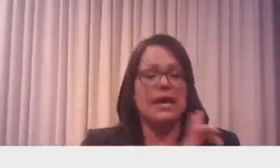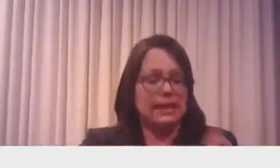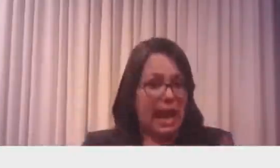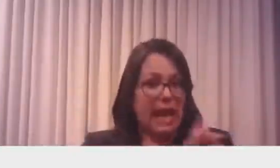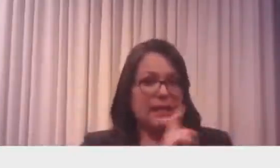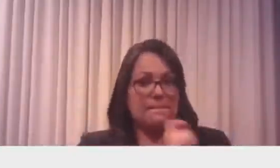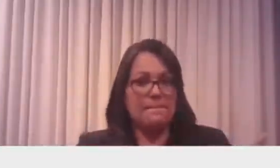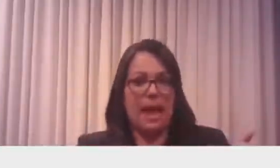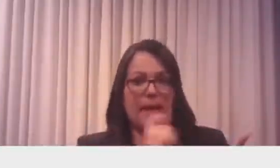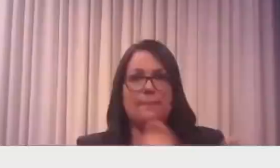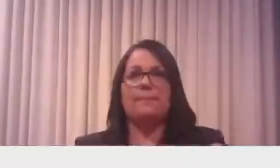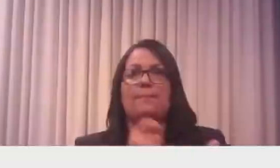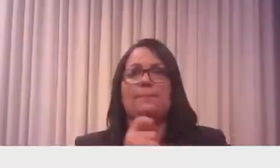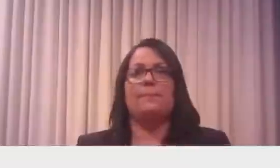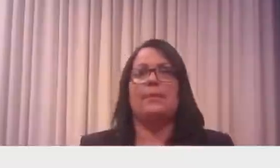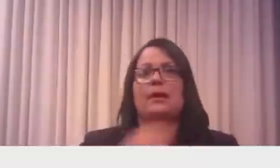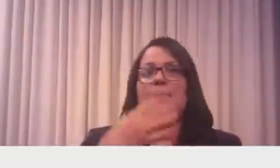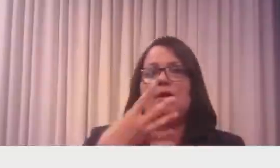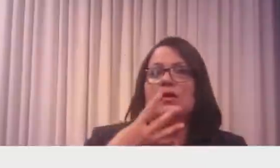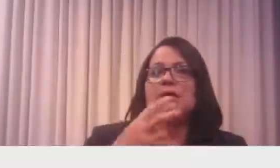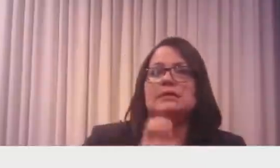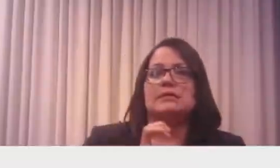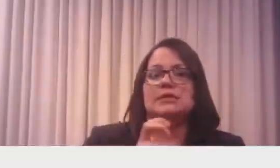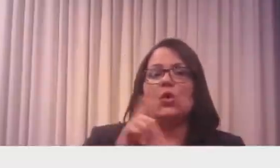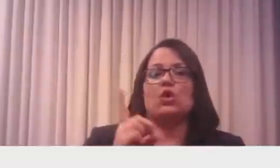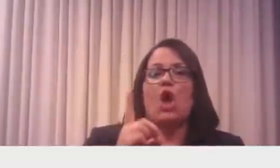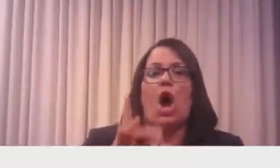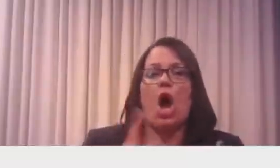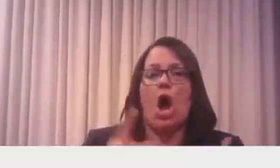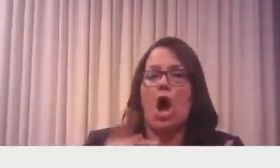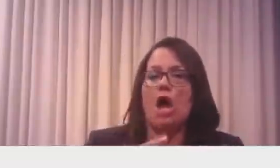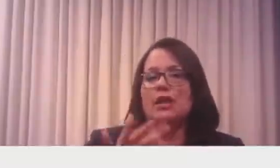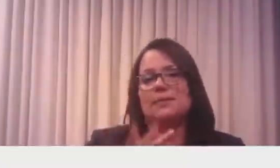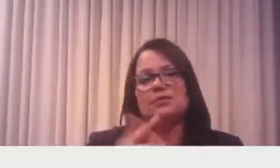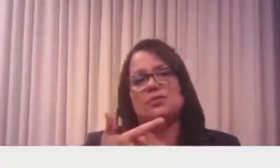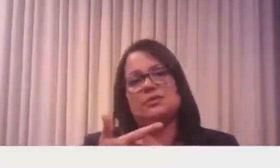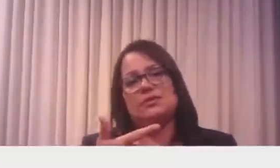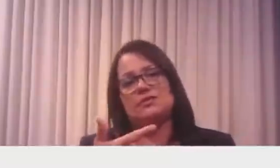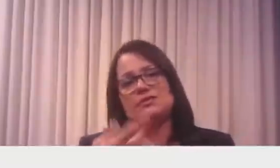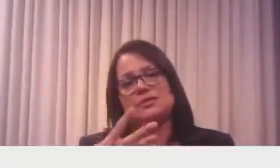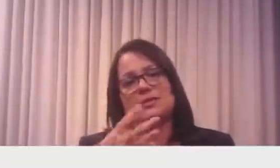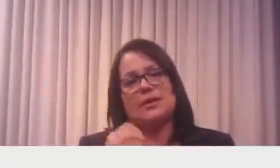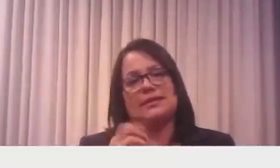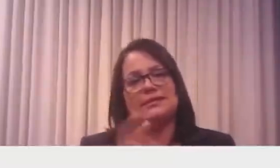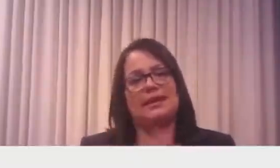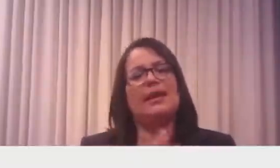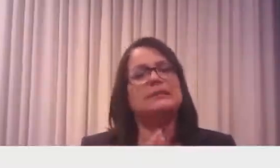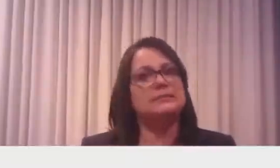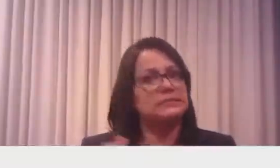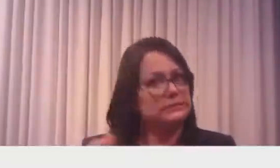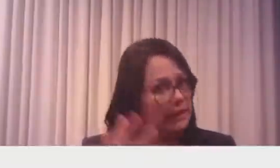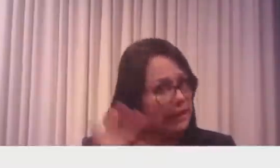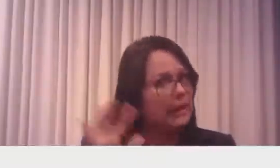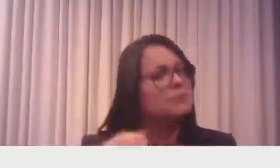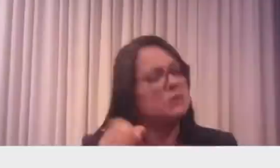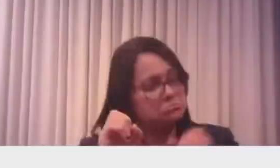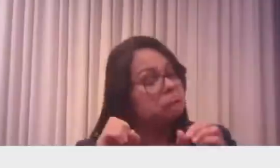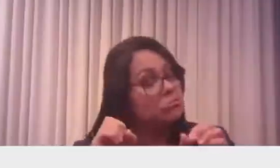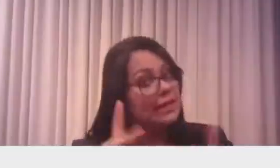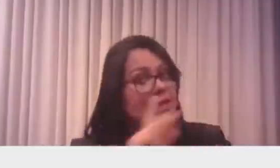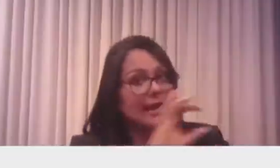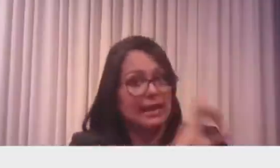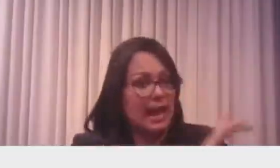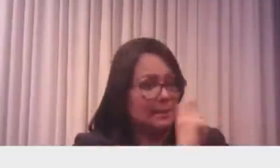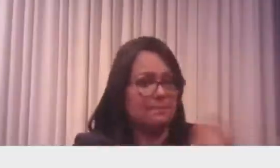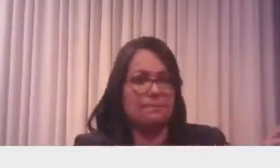conta em torno de 45 dólares, dá um pouco de 240 reais, pouco a ver. Está meio caro, mas tudo bem. cada um pagou a